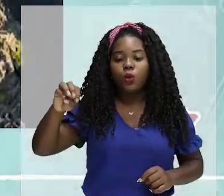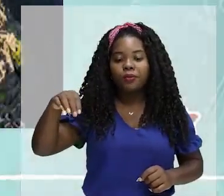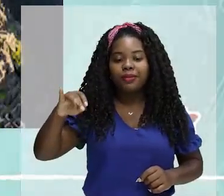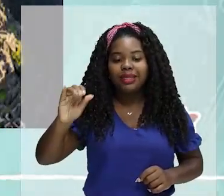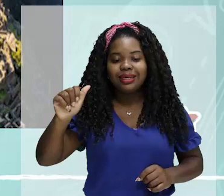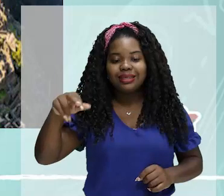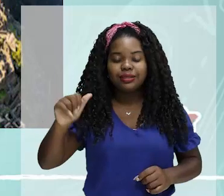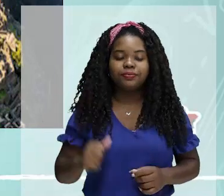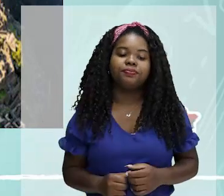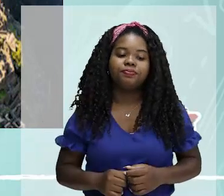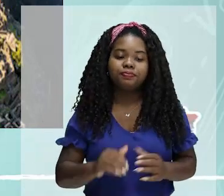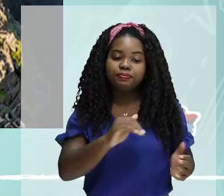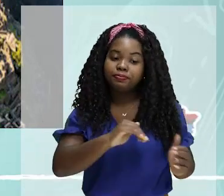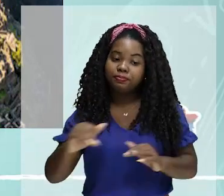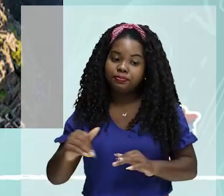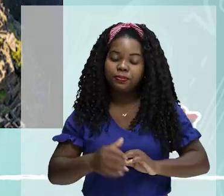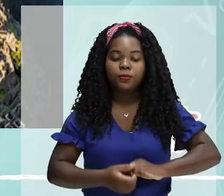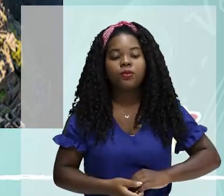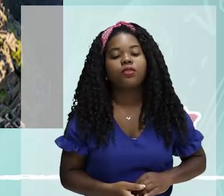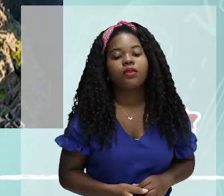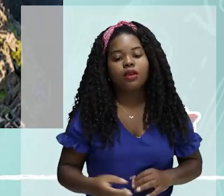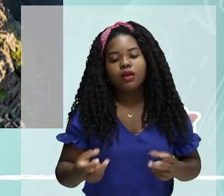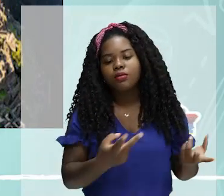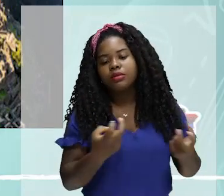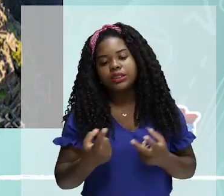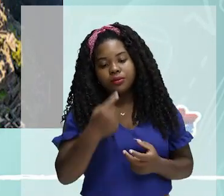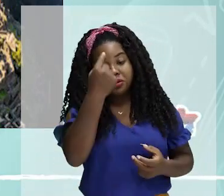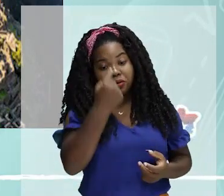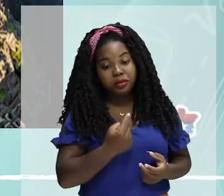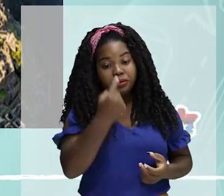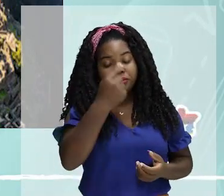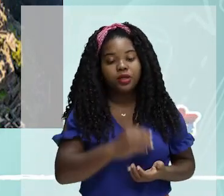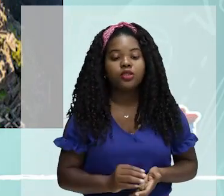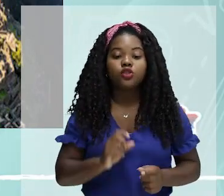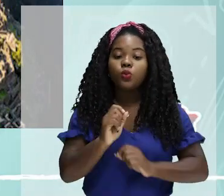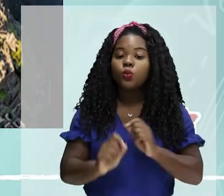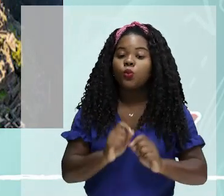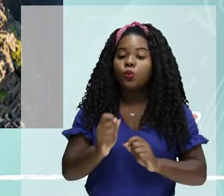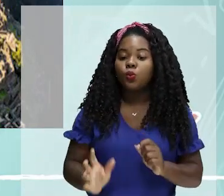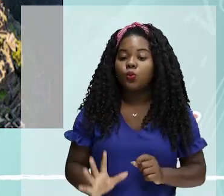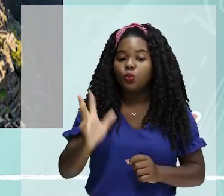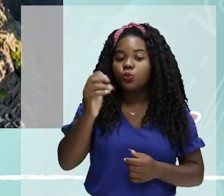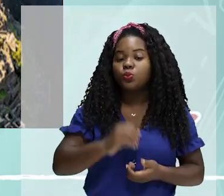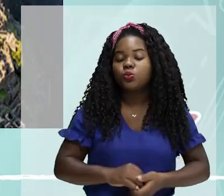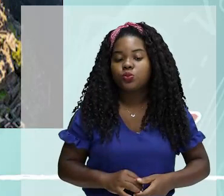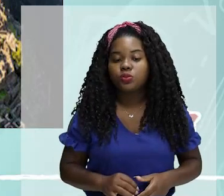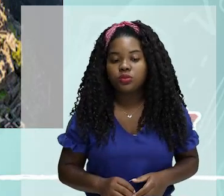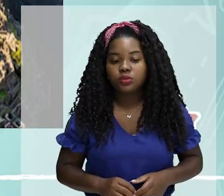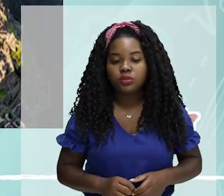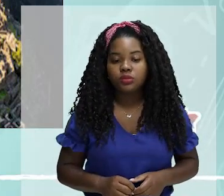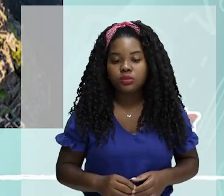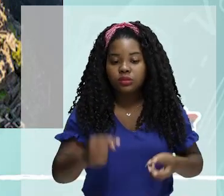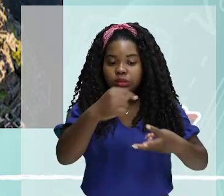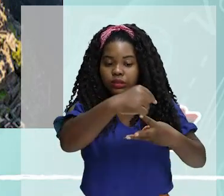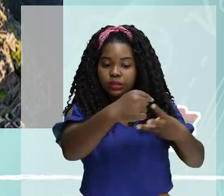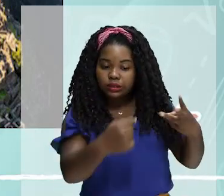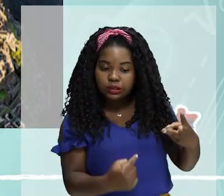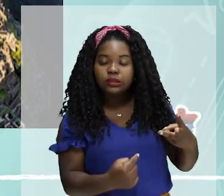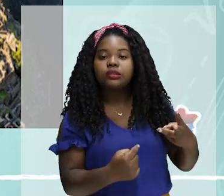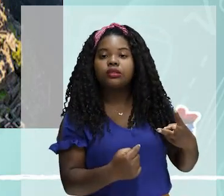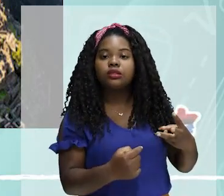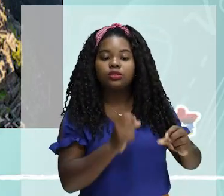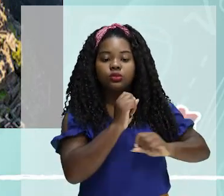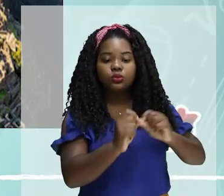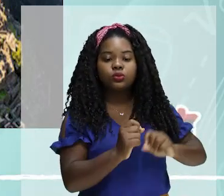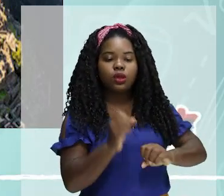Bem, se nós observarmos aqui pela imagem, nós temos aqui três grandes construções